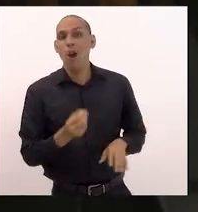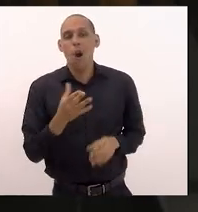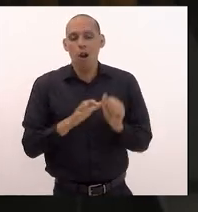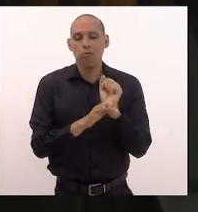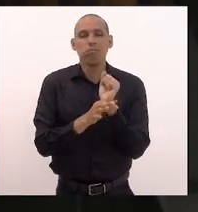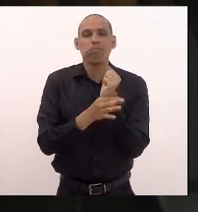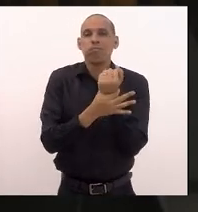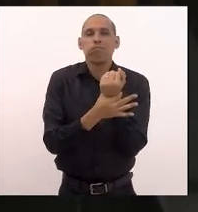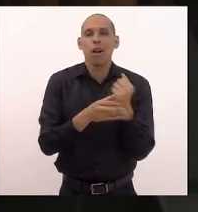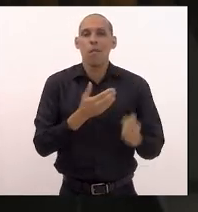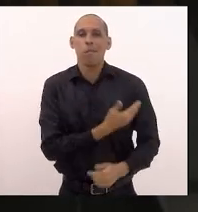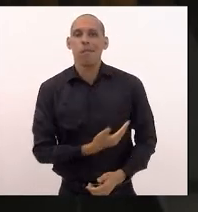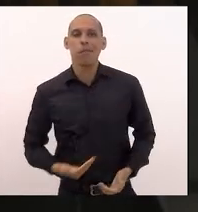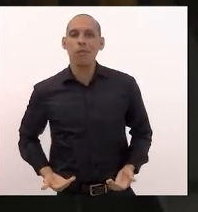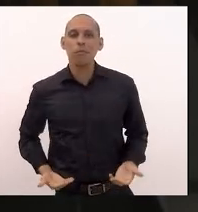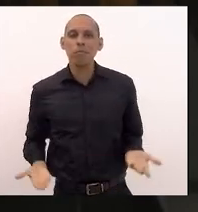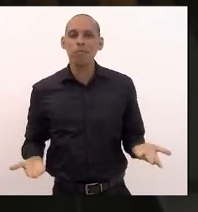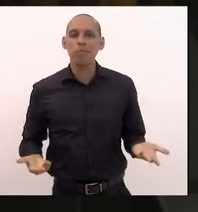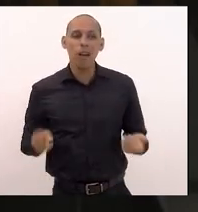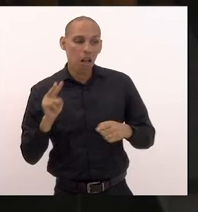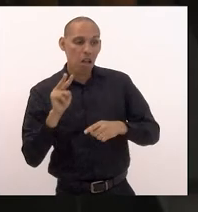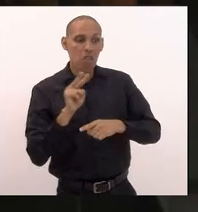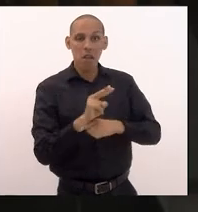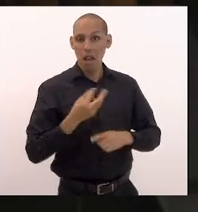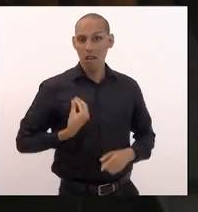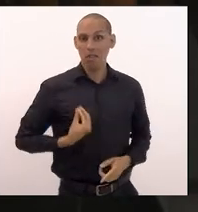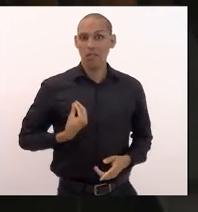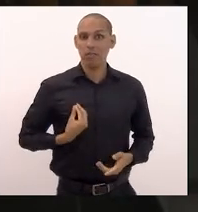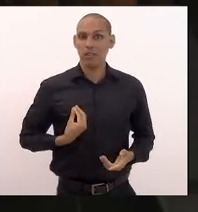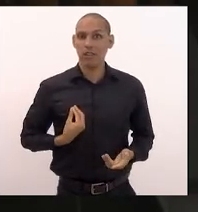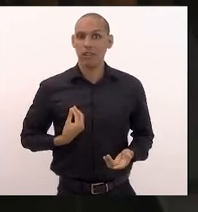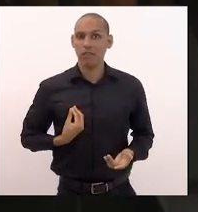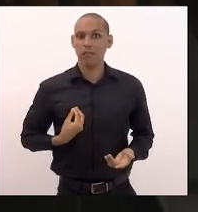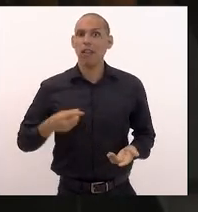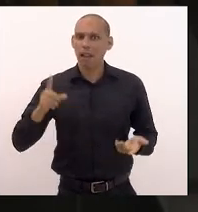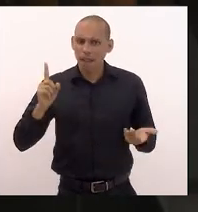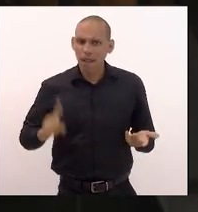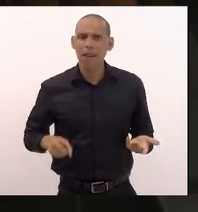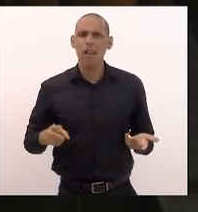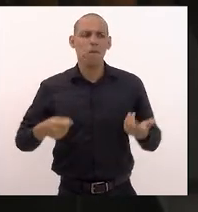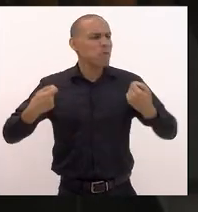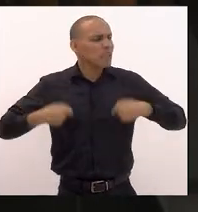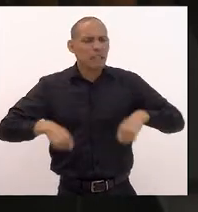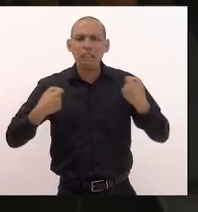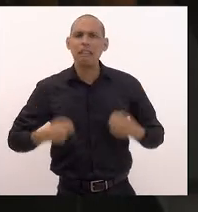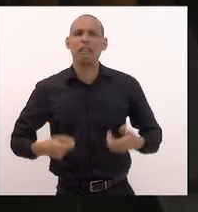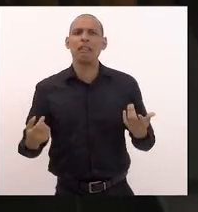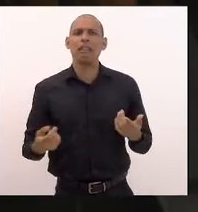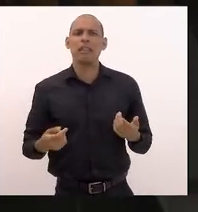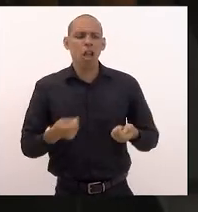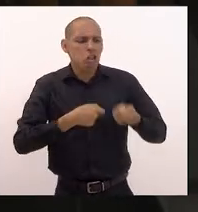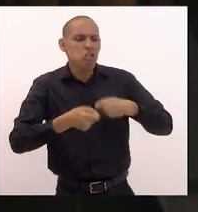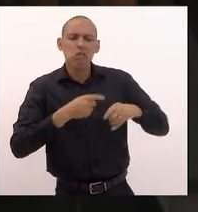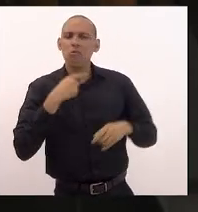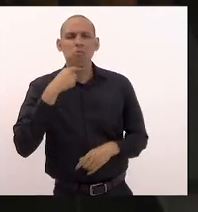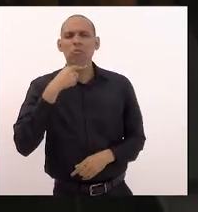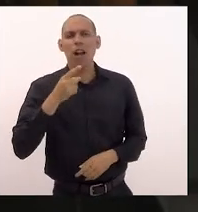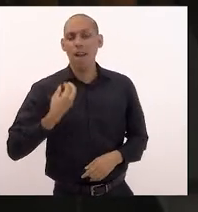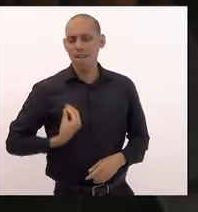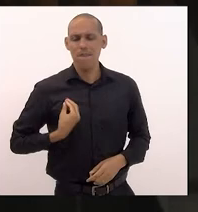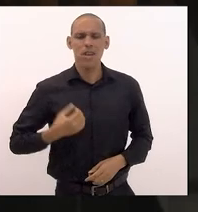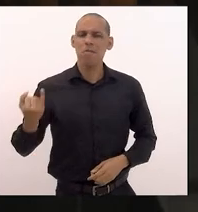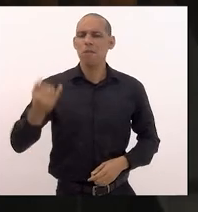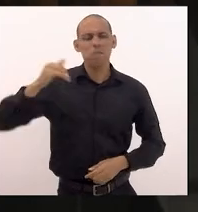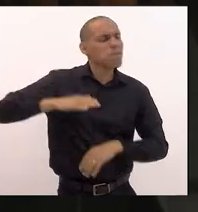fazendo uma defesa da vida que é um bem inalienável inegociável o nosso maior patrimônio